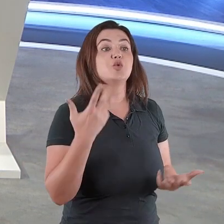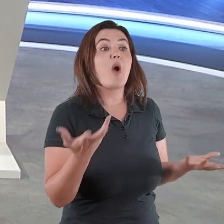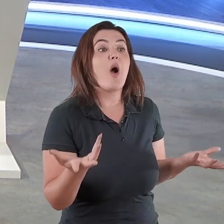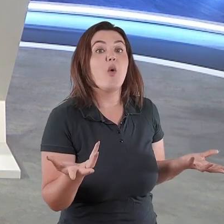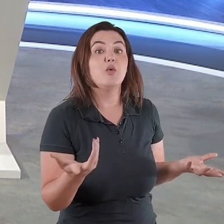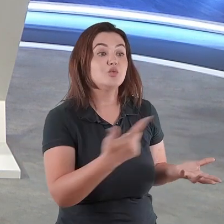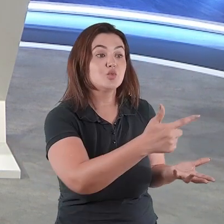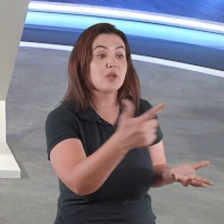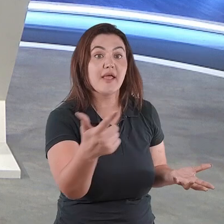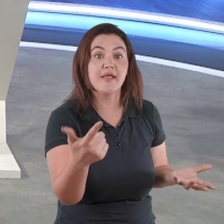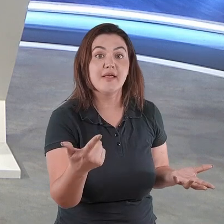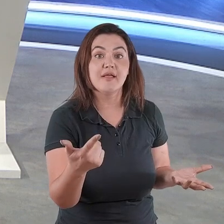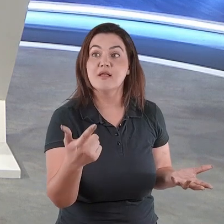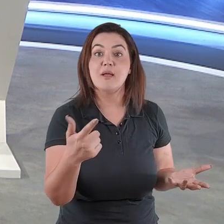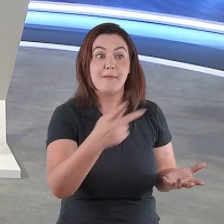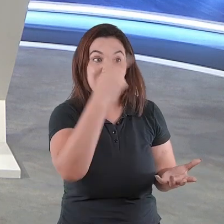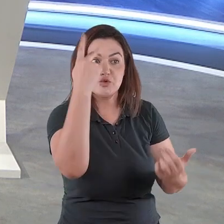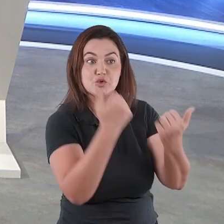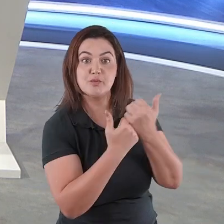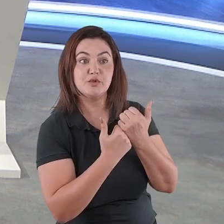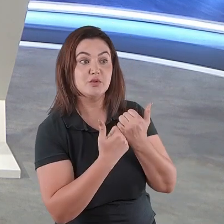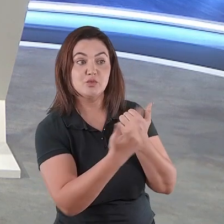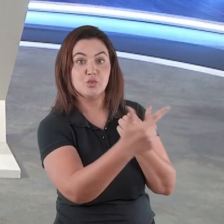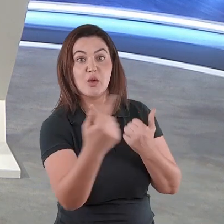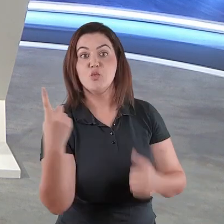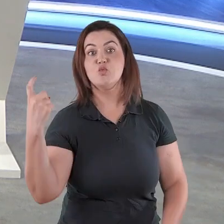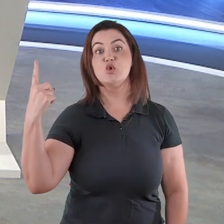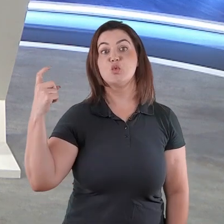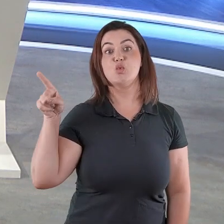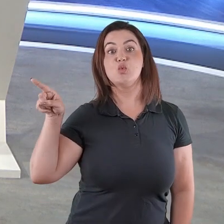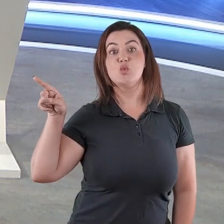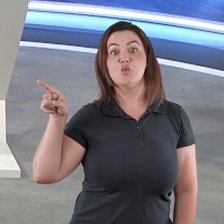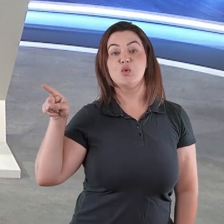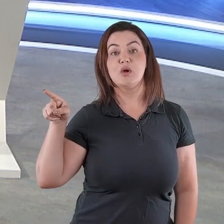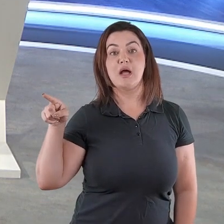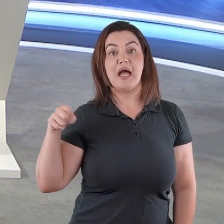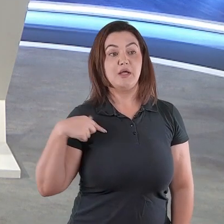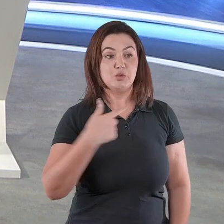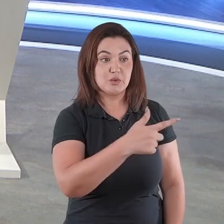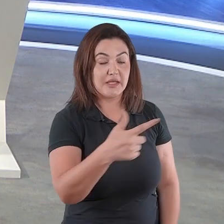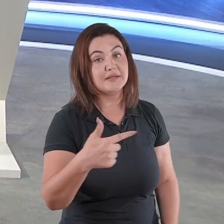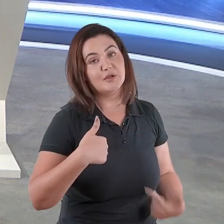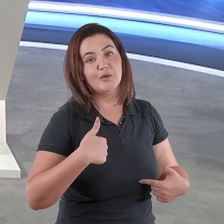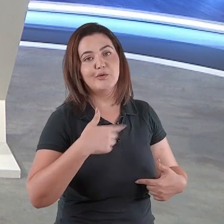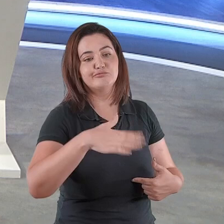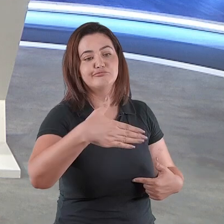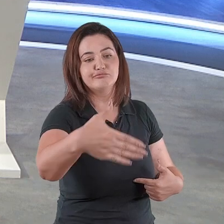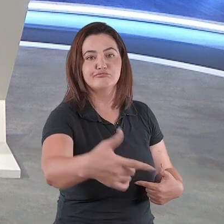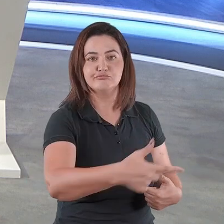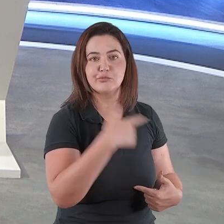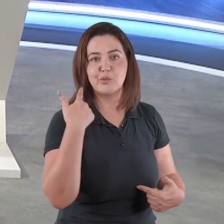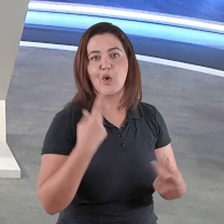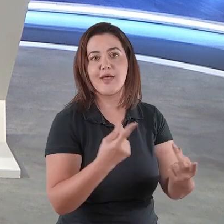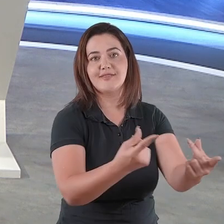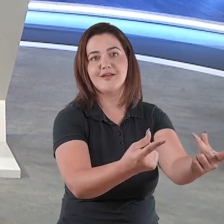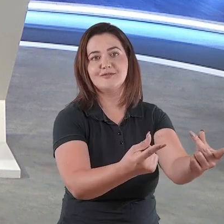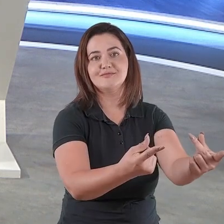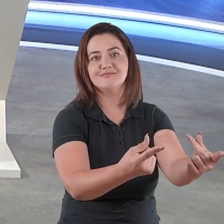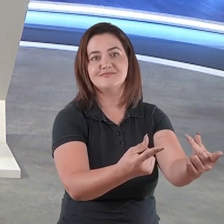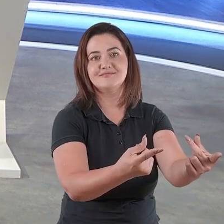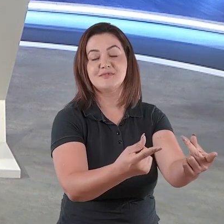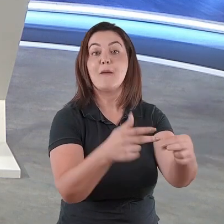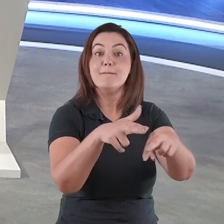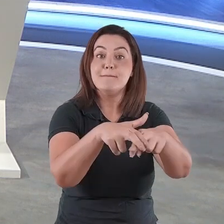Jesus faz? Ele abre um sorriso e fala assim, claro filha, claro filho, eu morro no seu lugar,